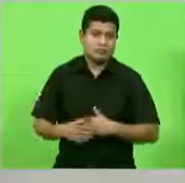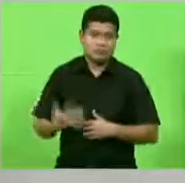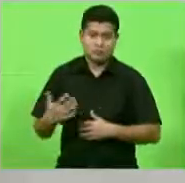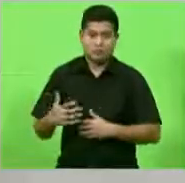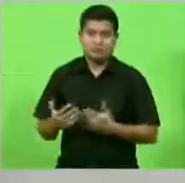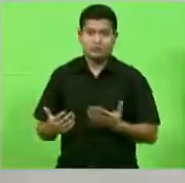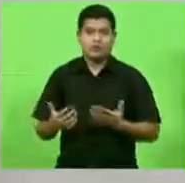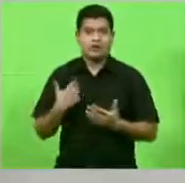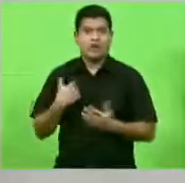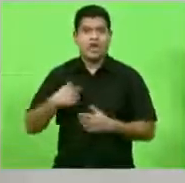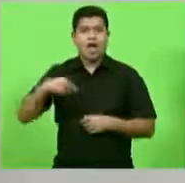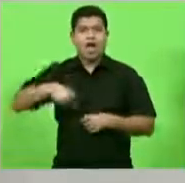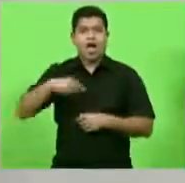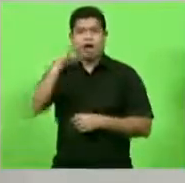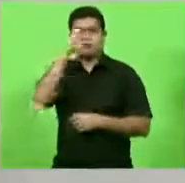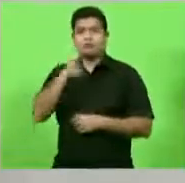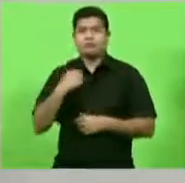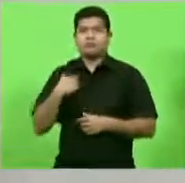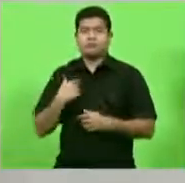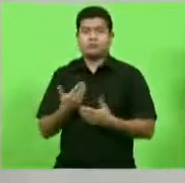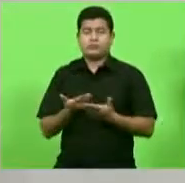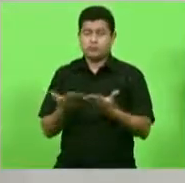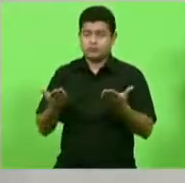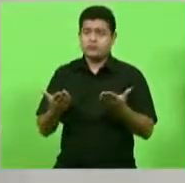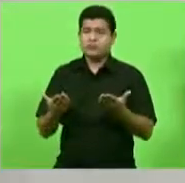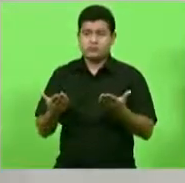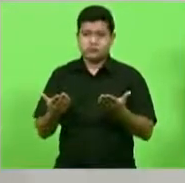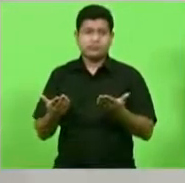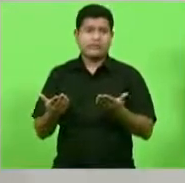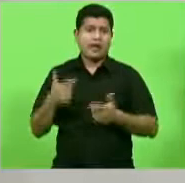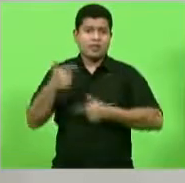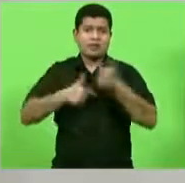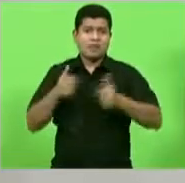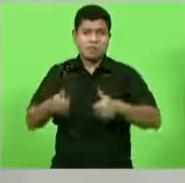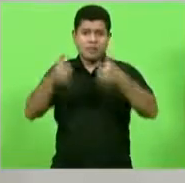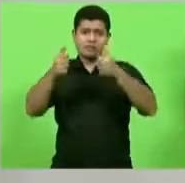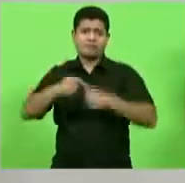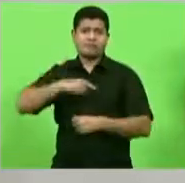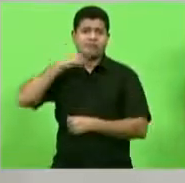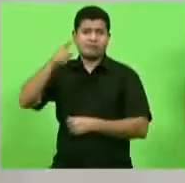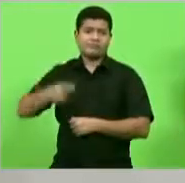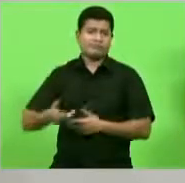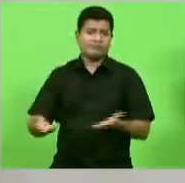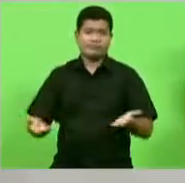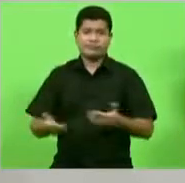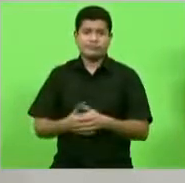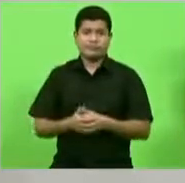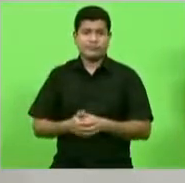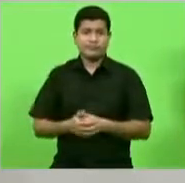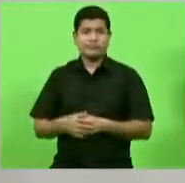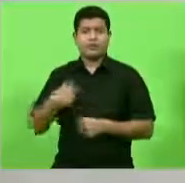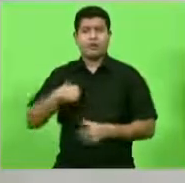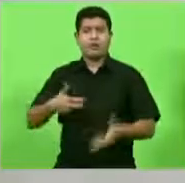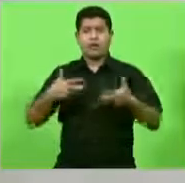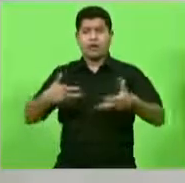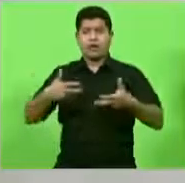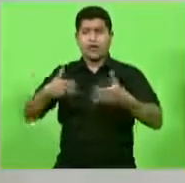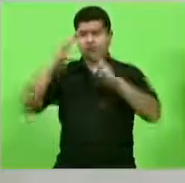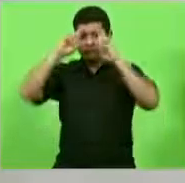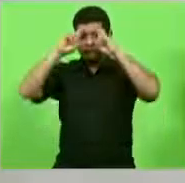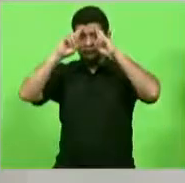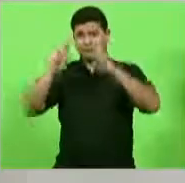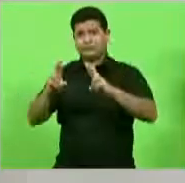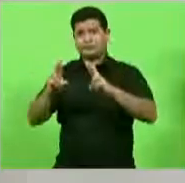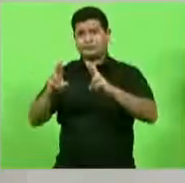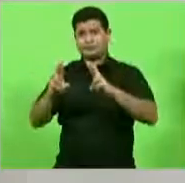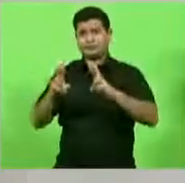essa sobrecarga de uma hora, uma hora ou outra isso vai acontecer. Então, eu gostaria de ali com o máximo respeito pedir ali para